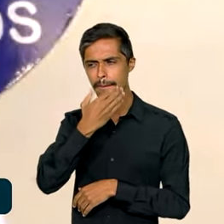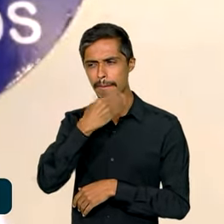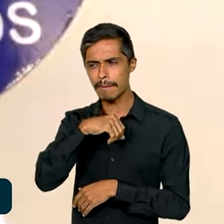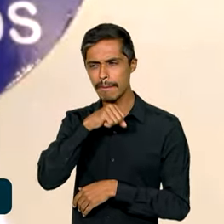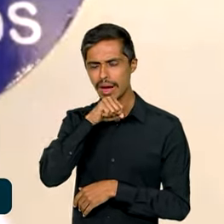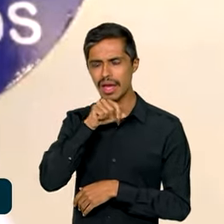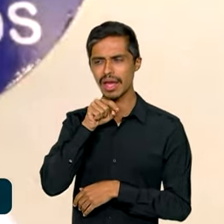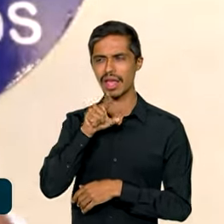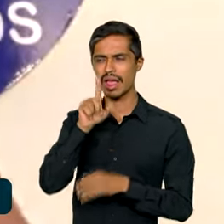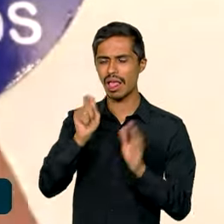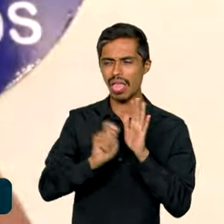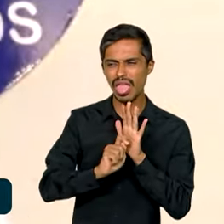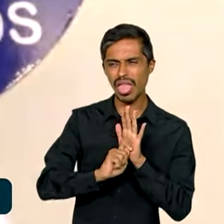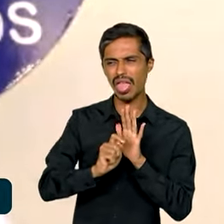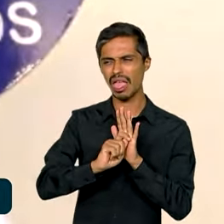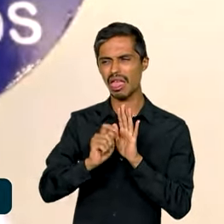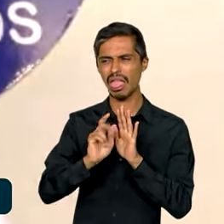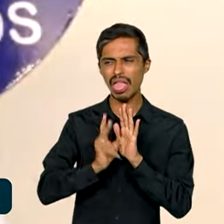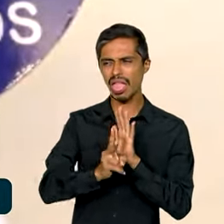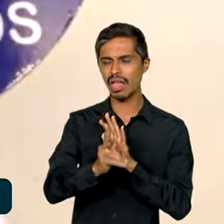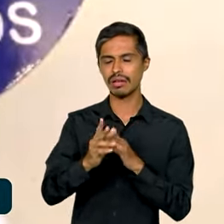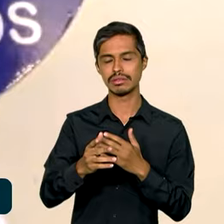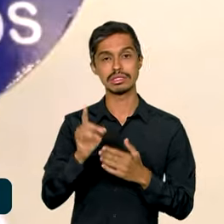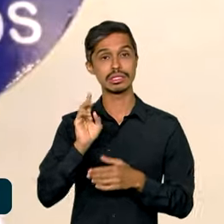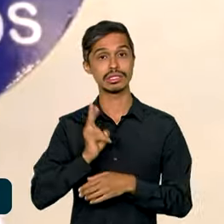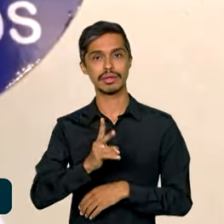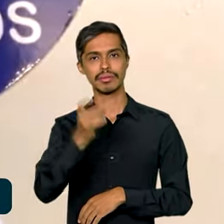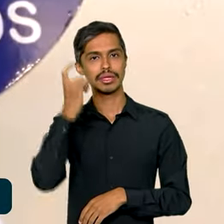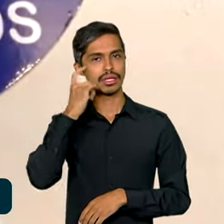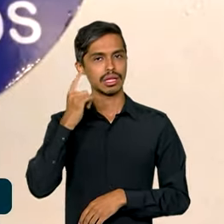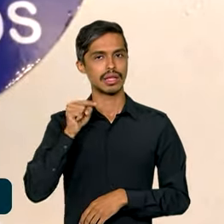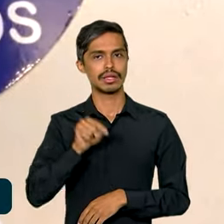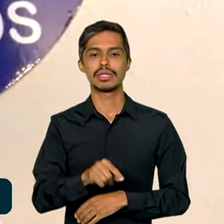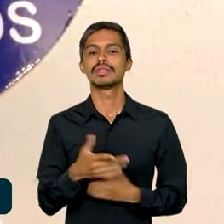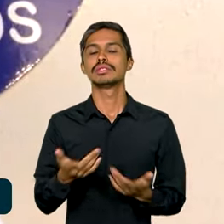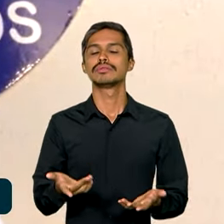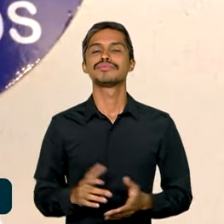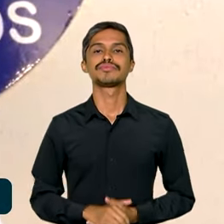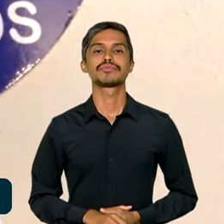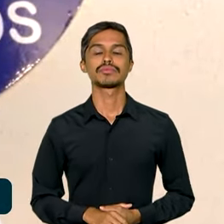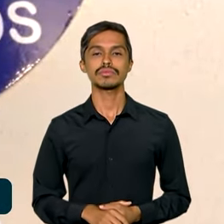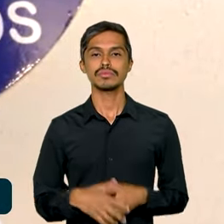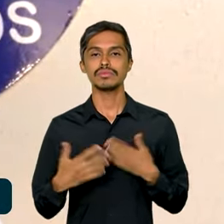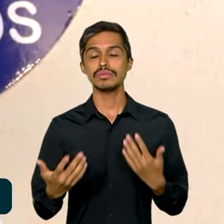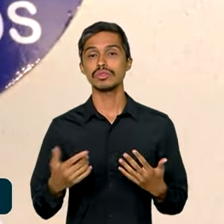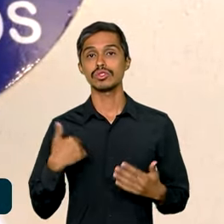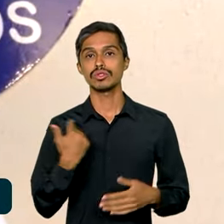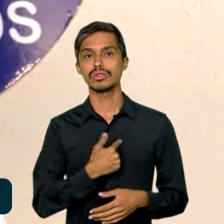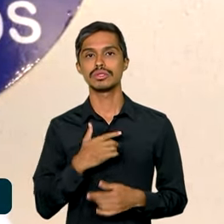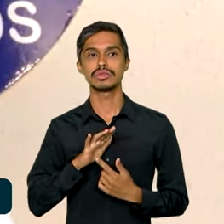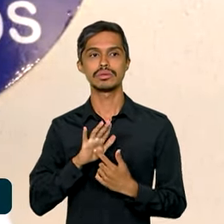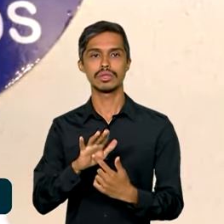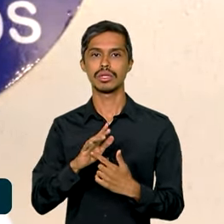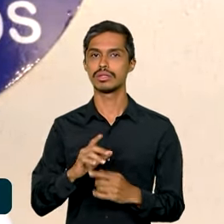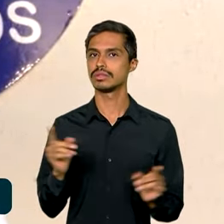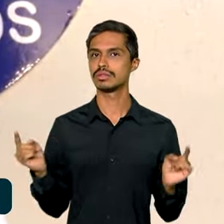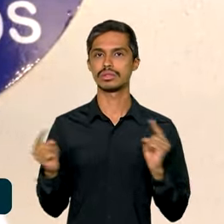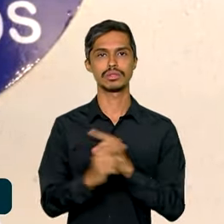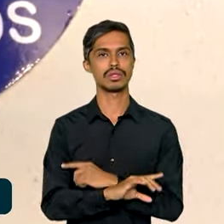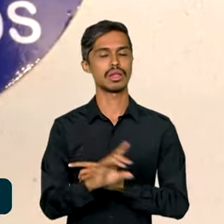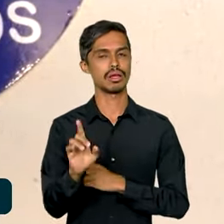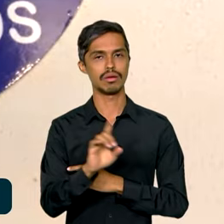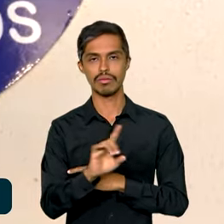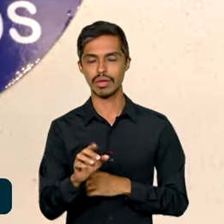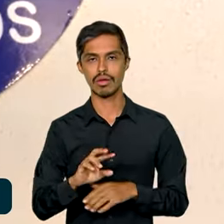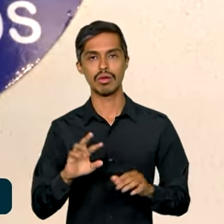Então, sempre vem essa ideia, né, esse preconceito. Então, a gente está aqui também para desmistificar isso, porque o